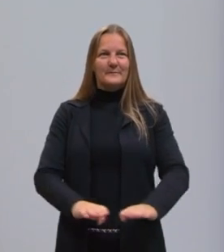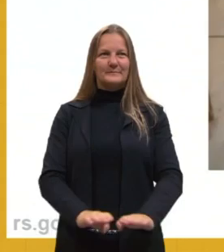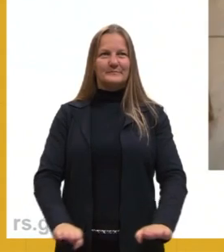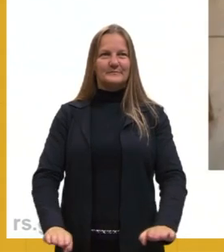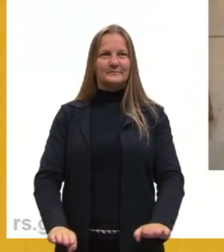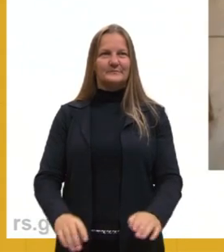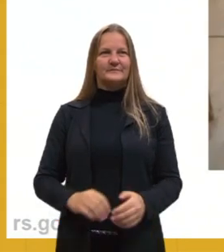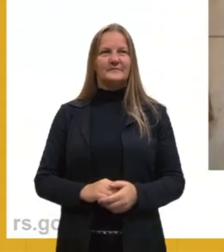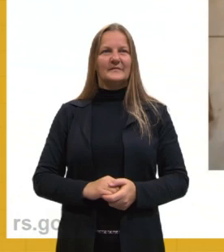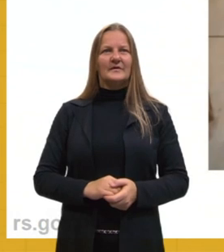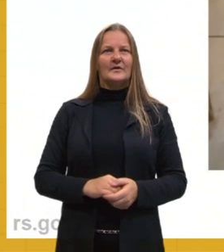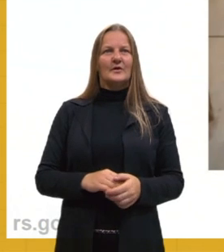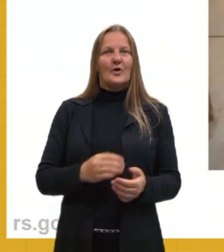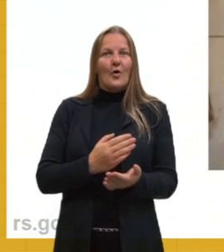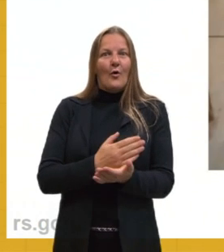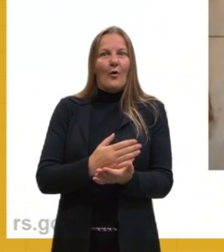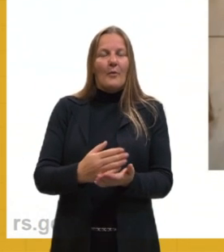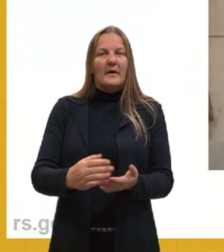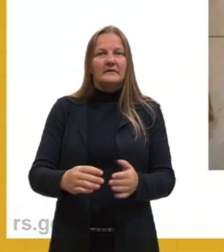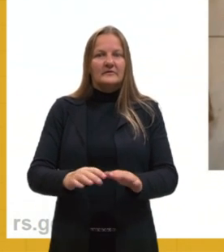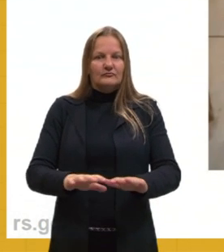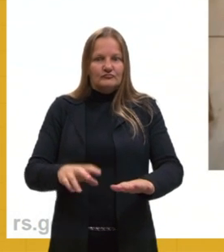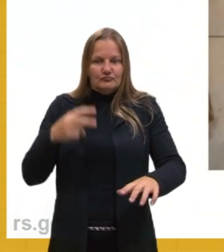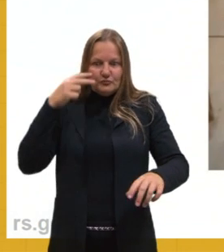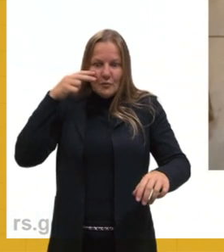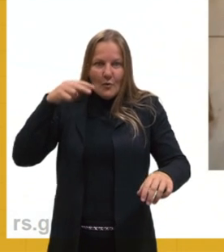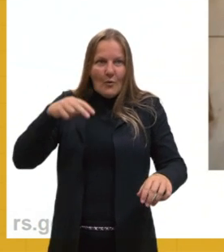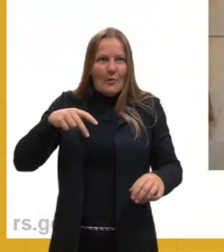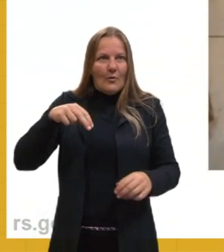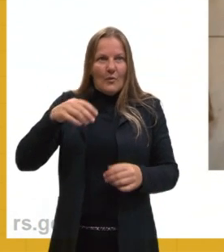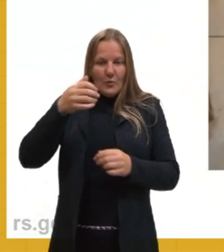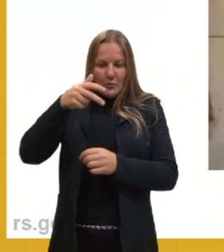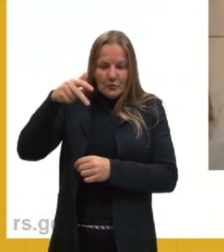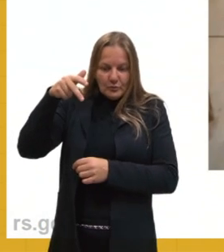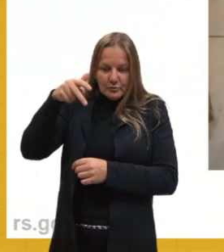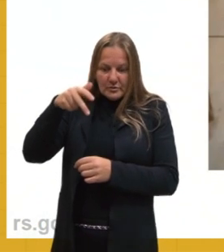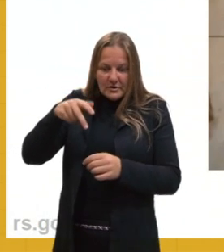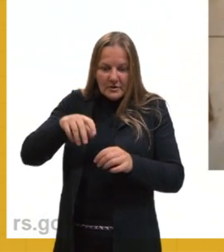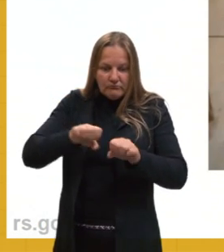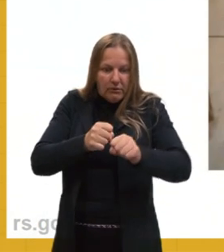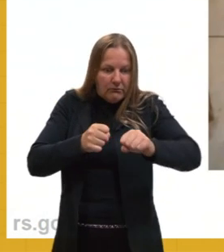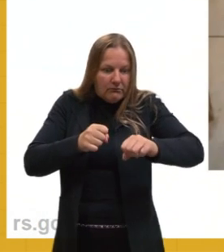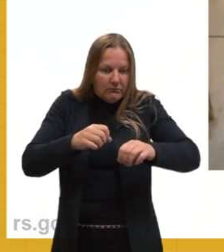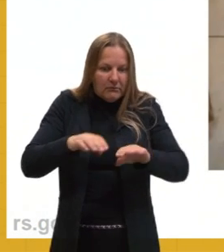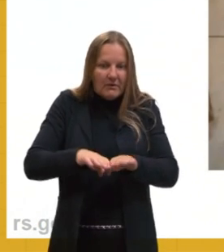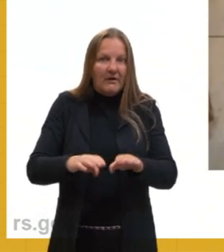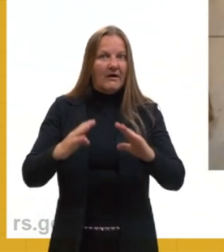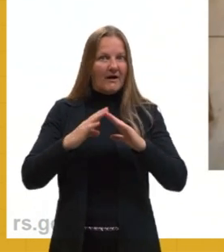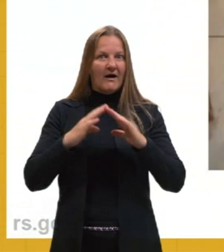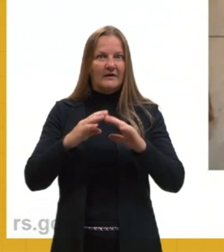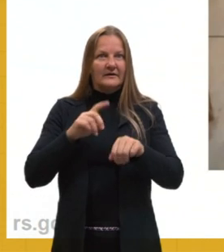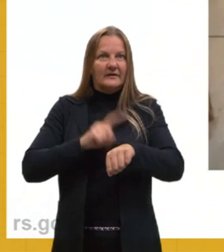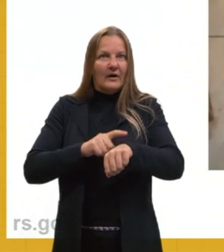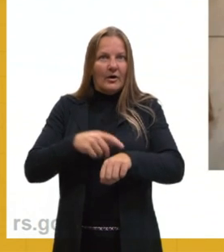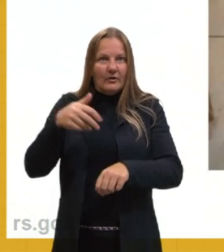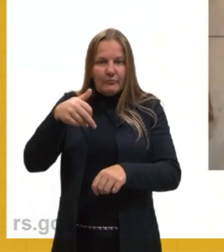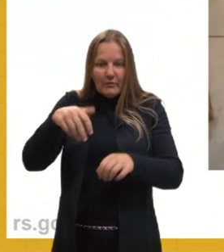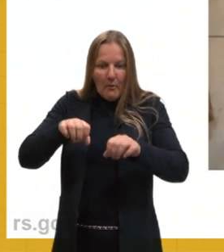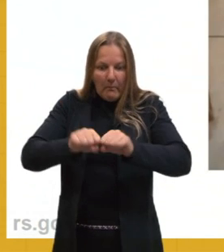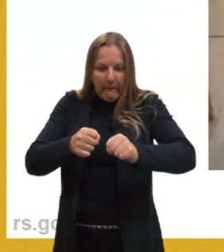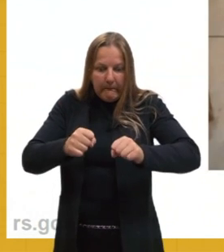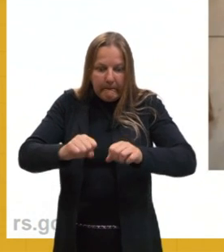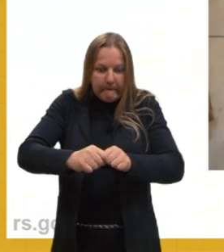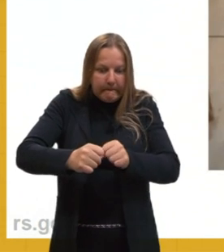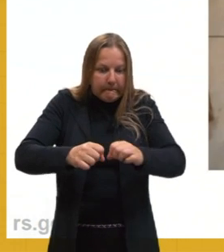a quebrar do nada. Então, a pessoa está ali filmando e na sua casa, na hora ali, ele começou a quebrar